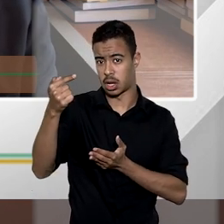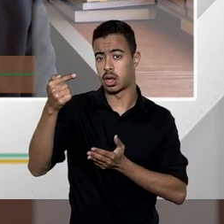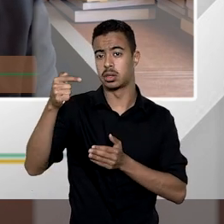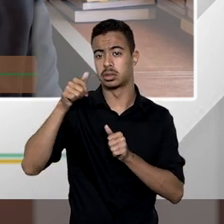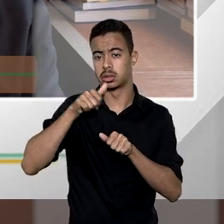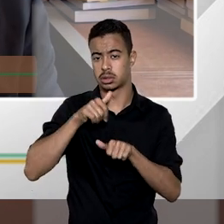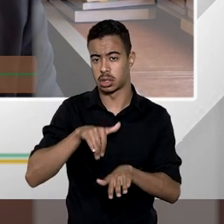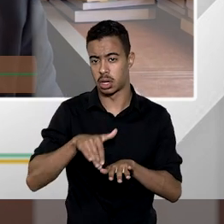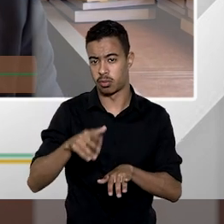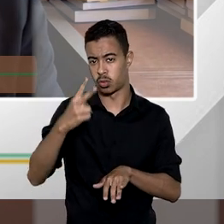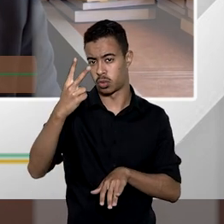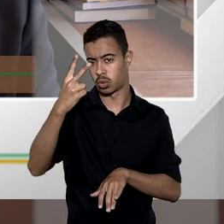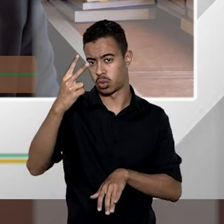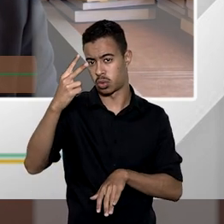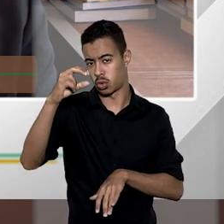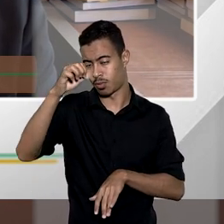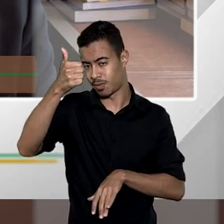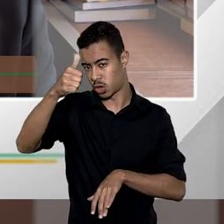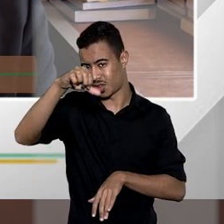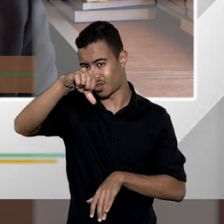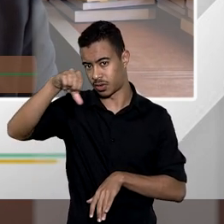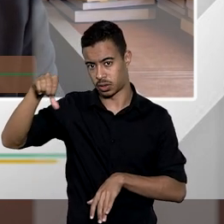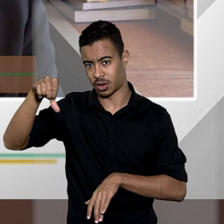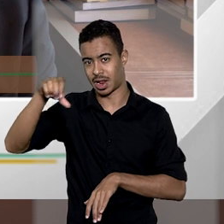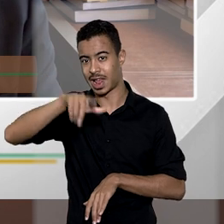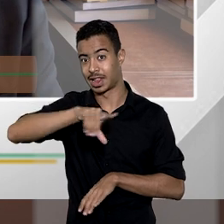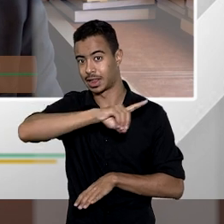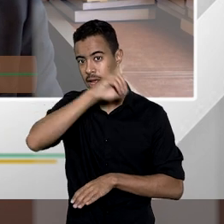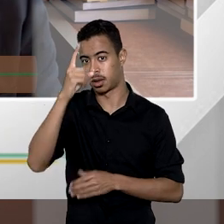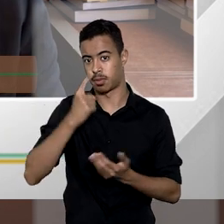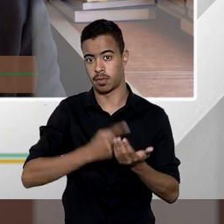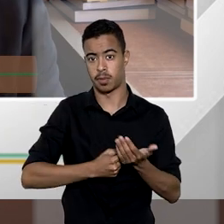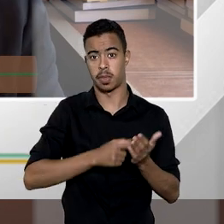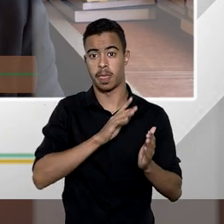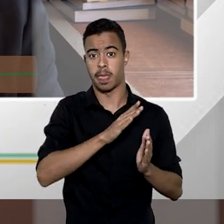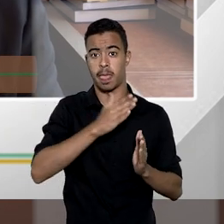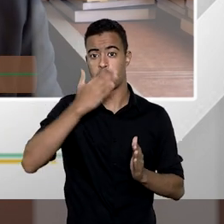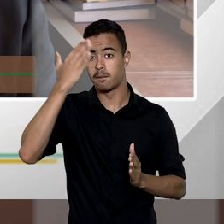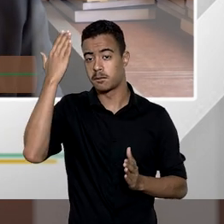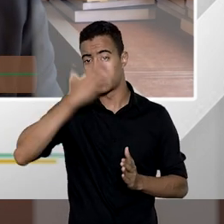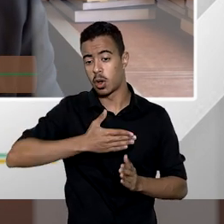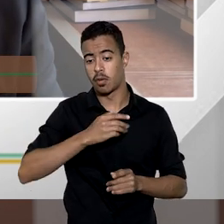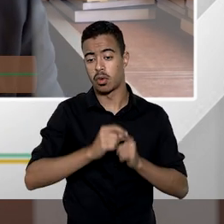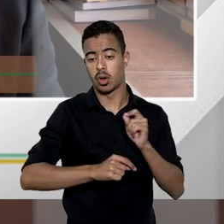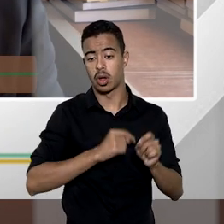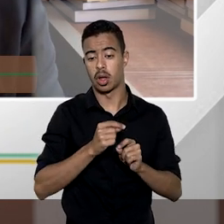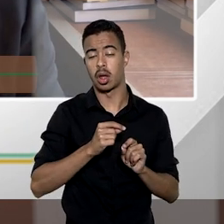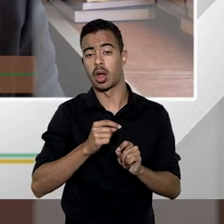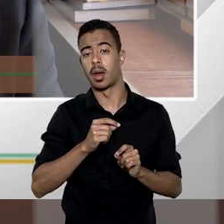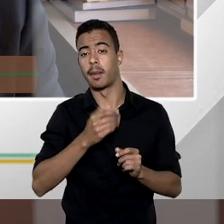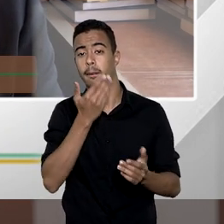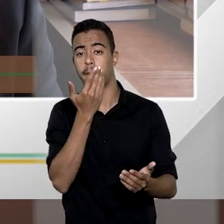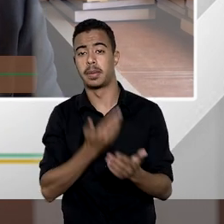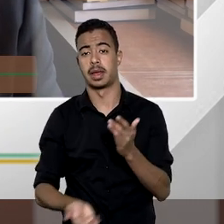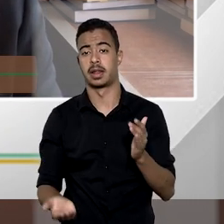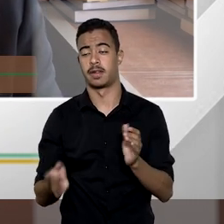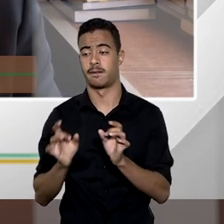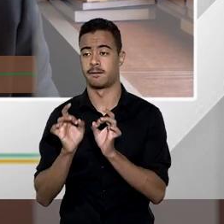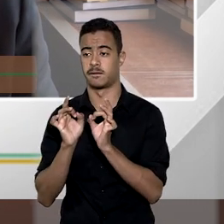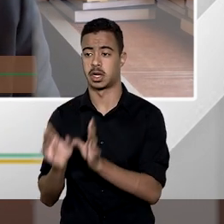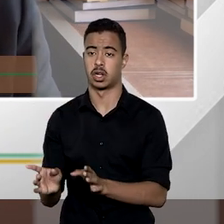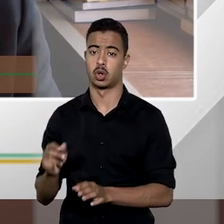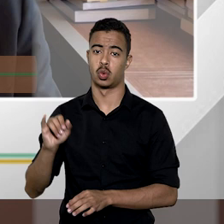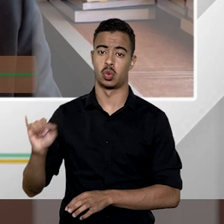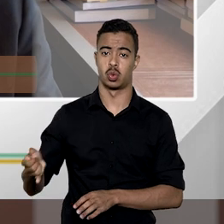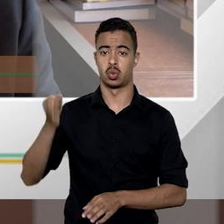que é a data de publicação dessa medida provisória se exige prova pelo expropriado da efetiva perda da renda para